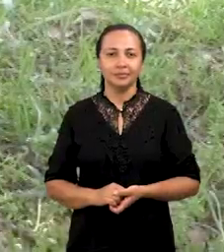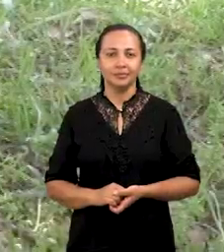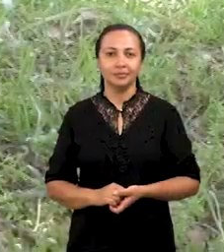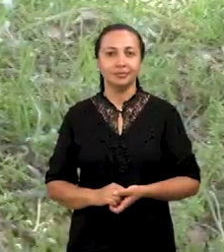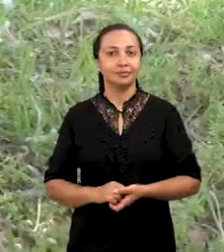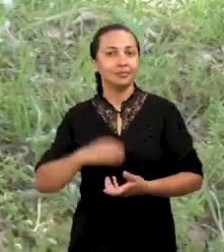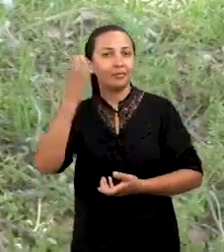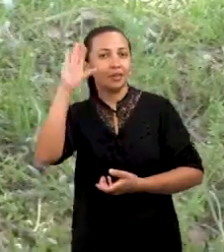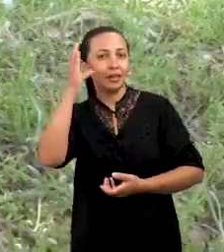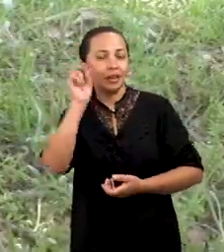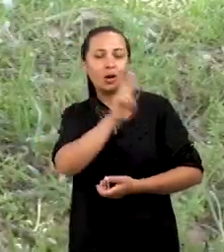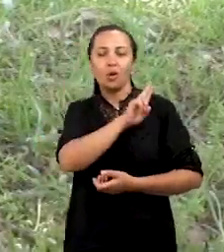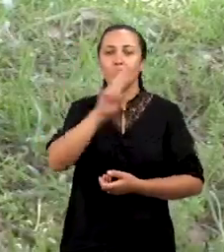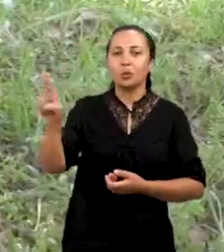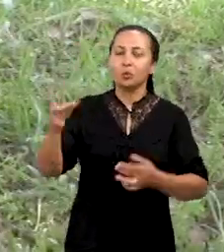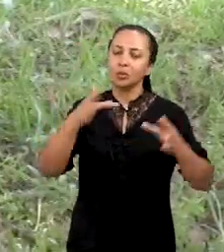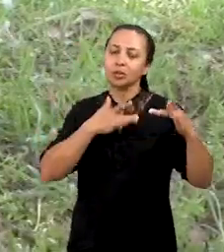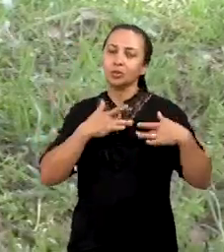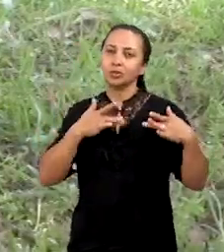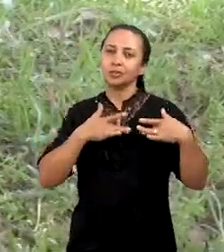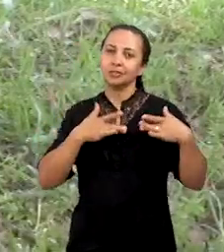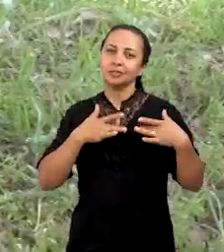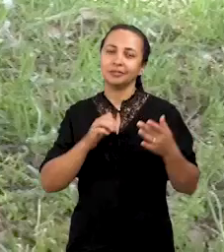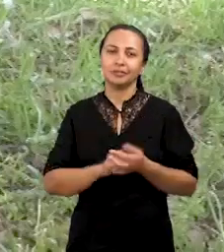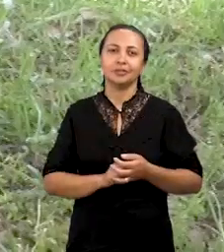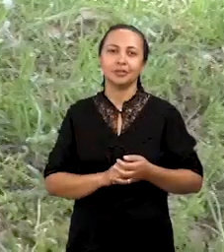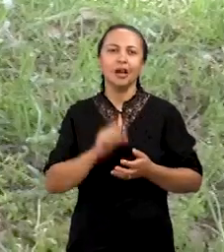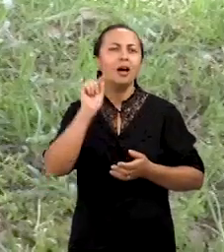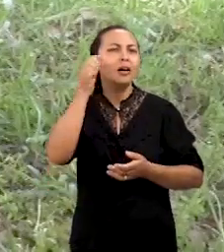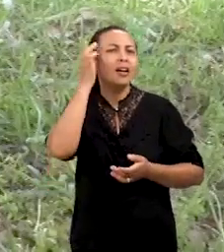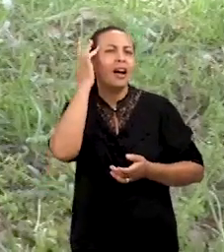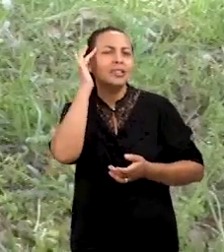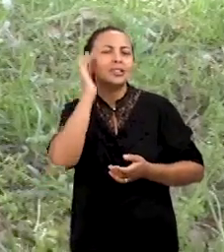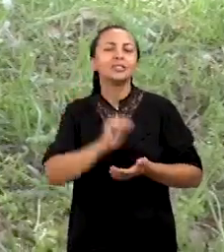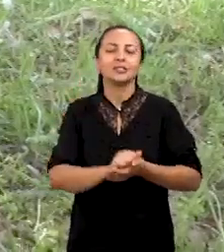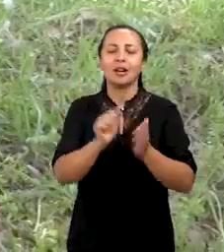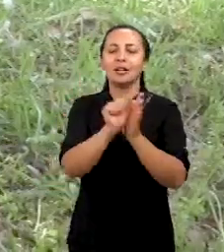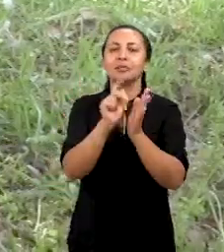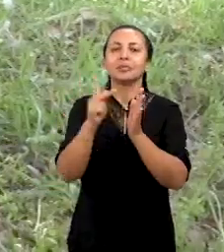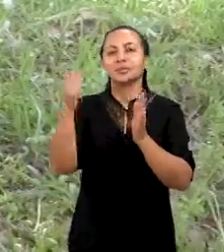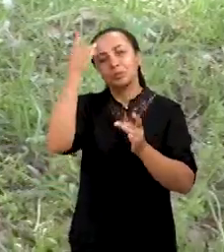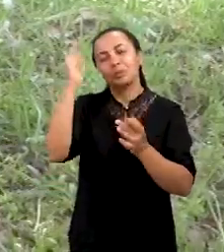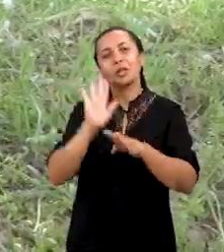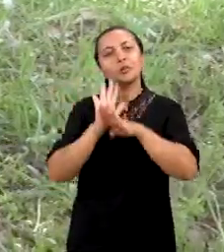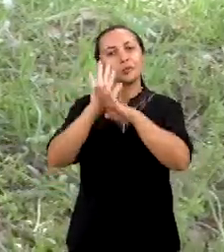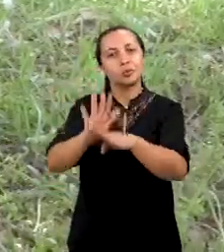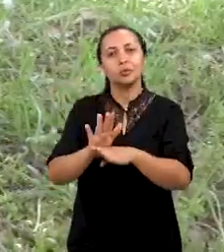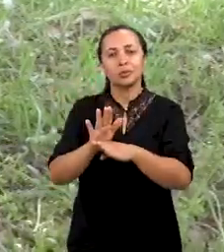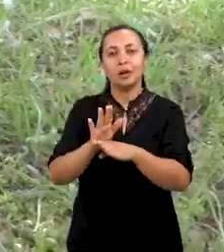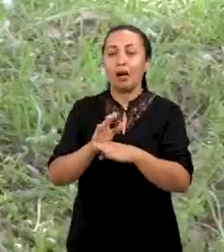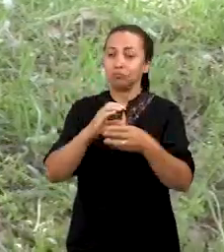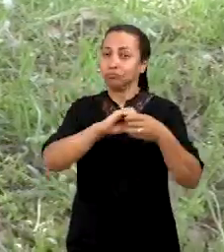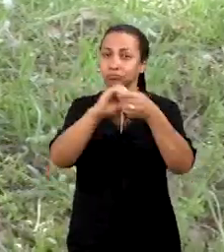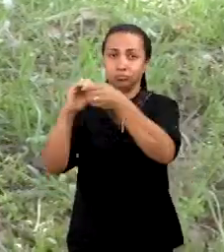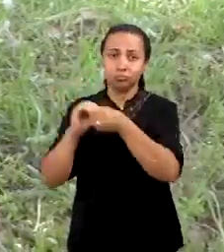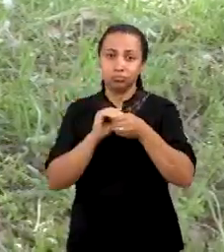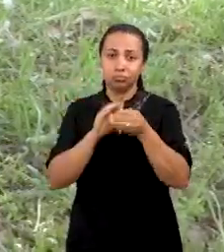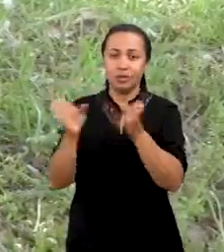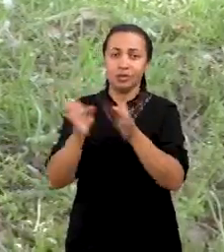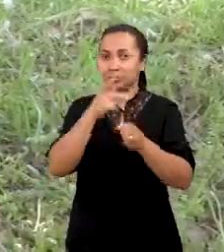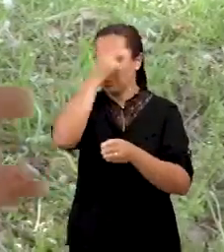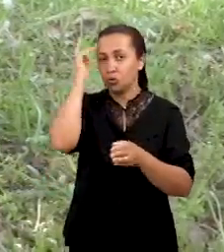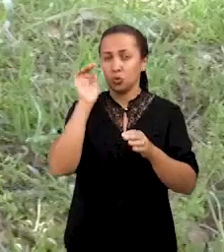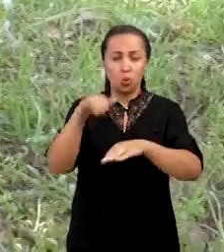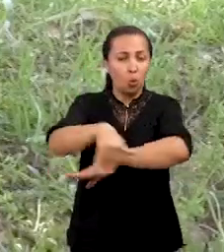A ciência em nome da solidariedade. Que tal um aplicativo capaz de auxiliar a conexão entre pessoas em situação de